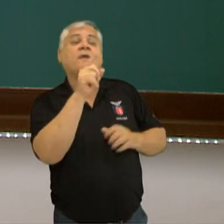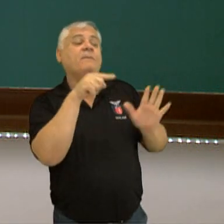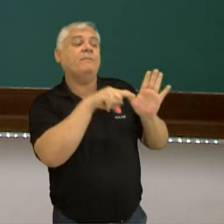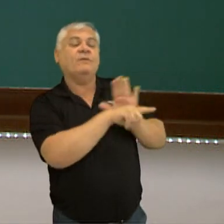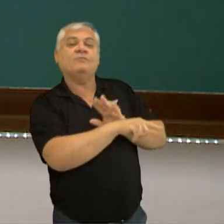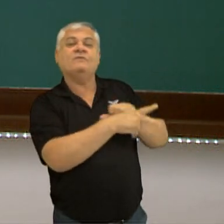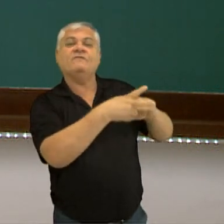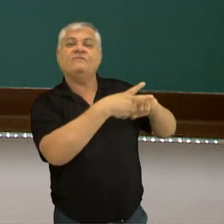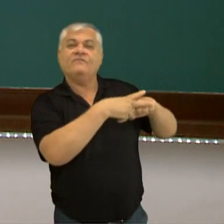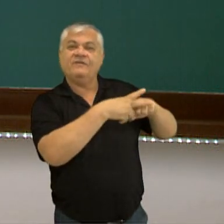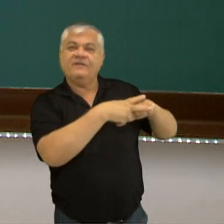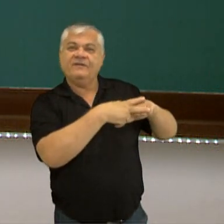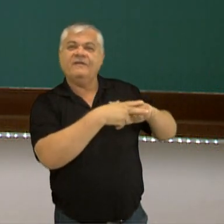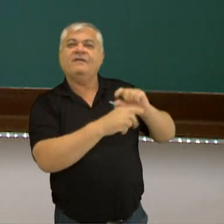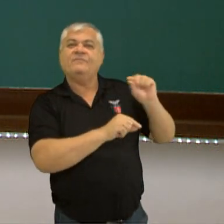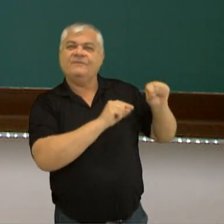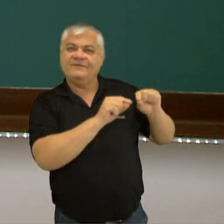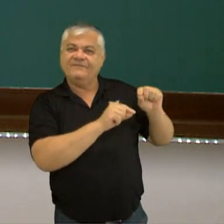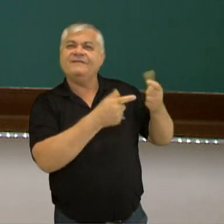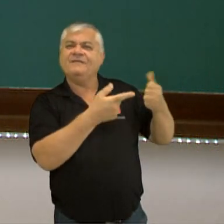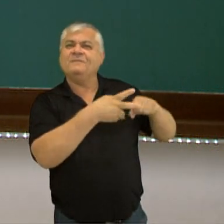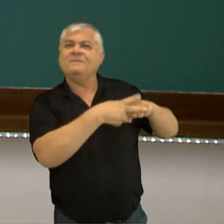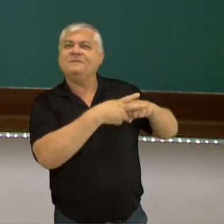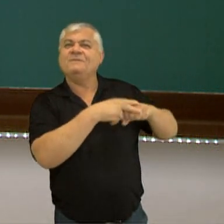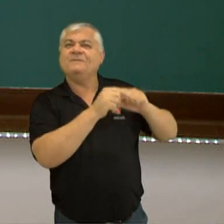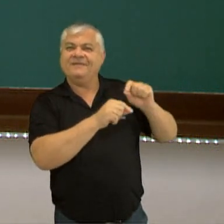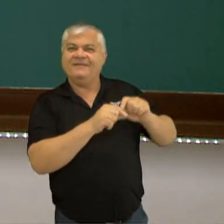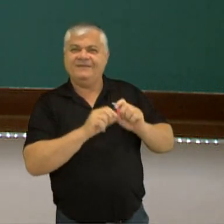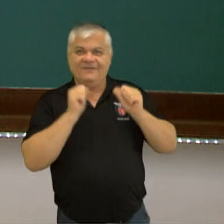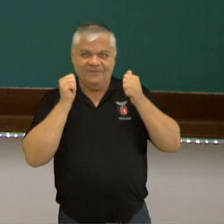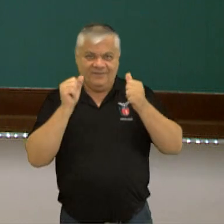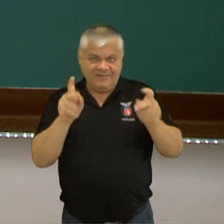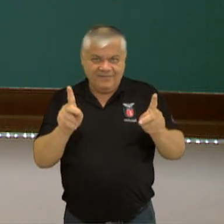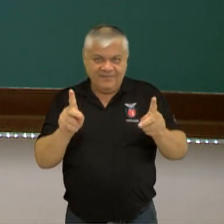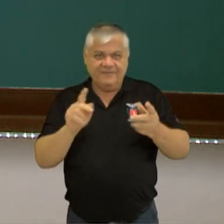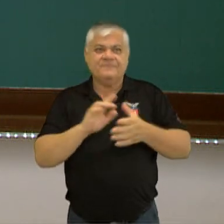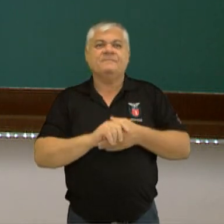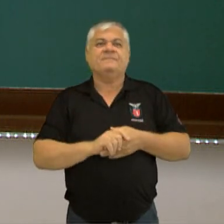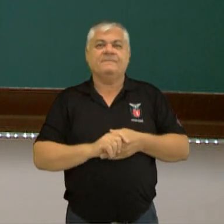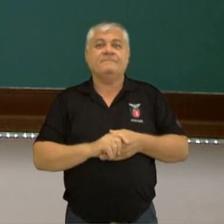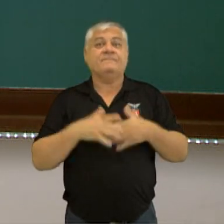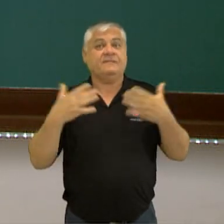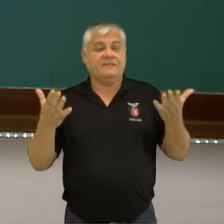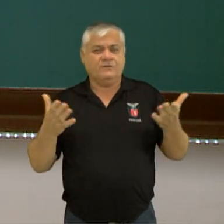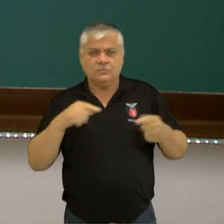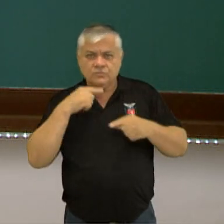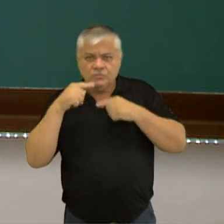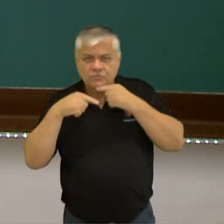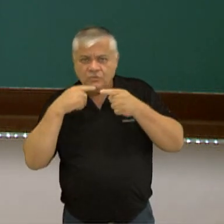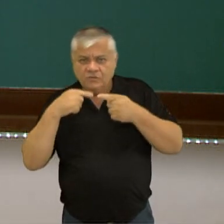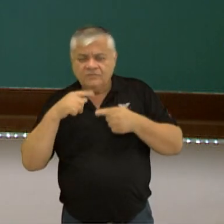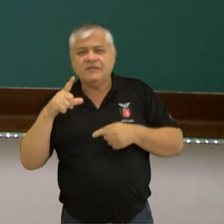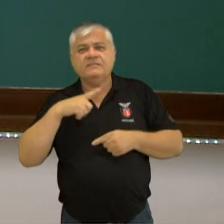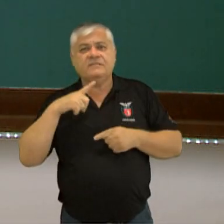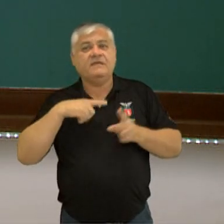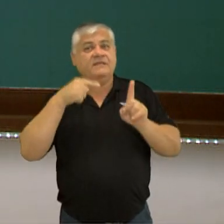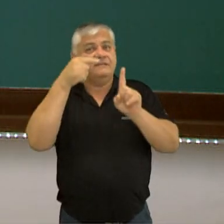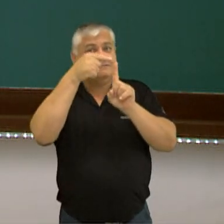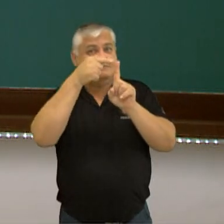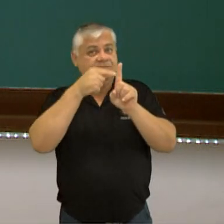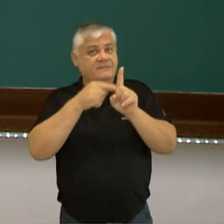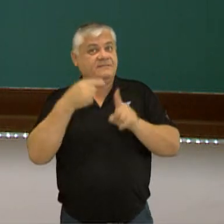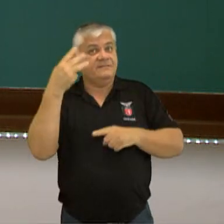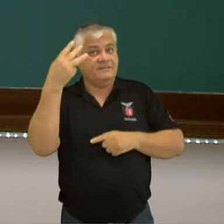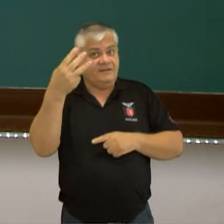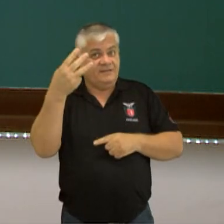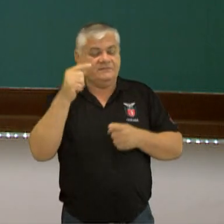Para responder, né? Descobrir quem é o predicado. Ok? Sem dúvidas, três tipos de predicado,